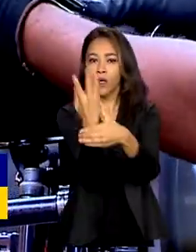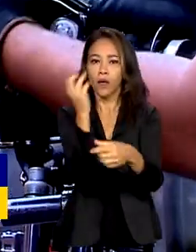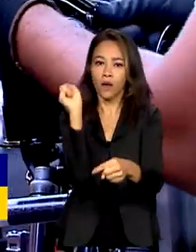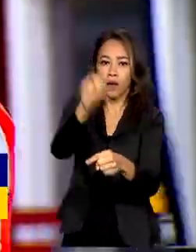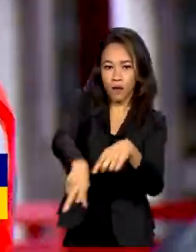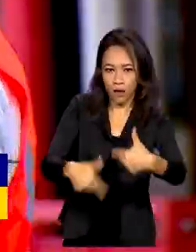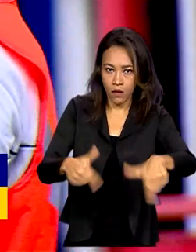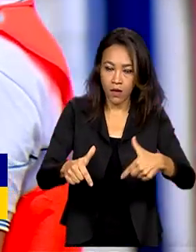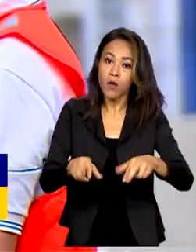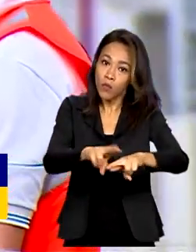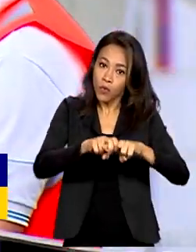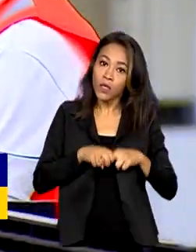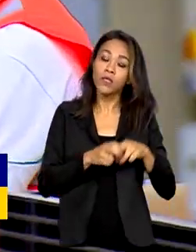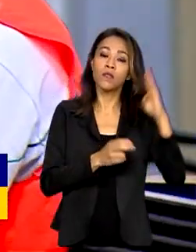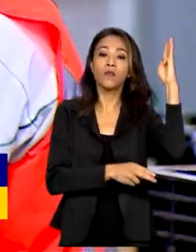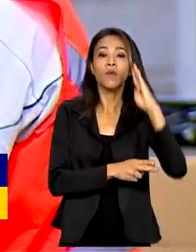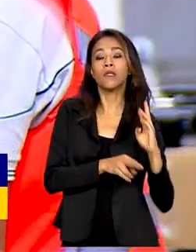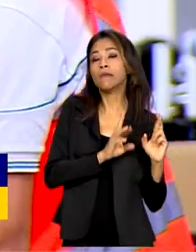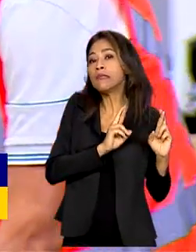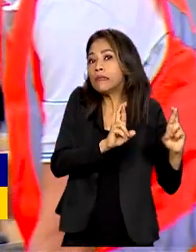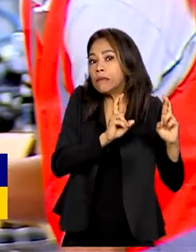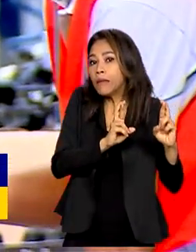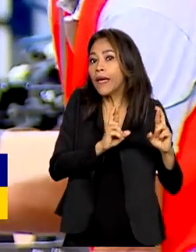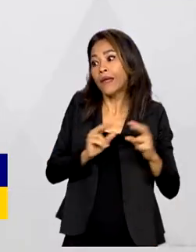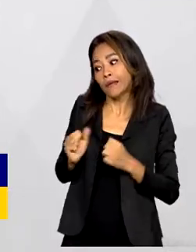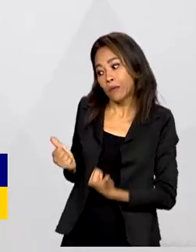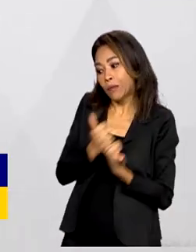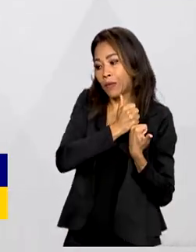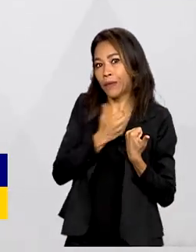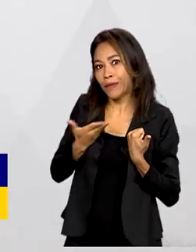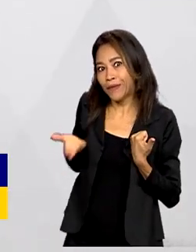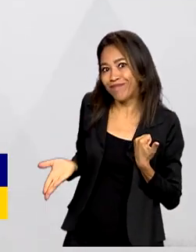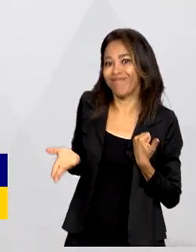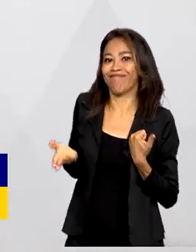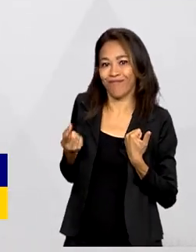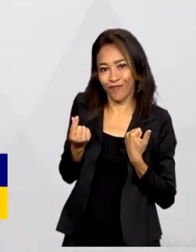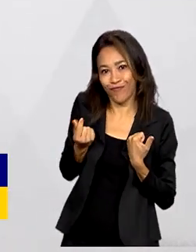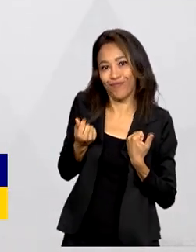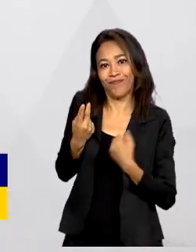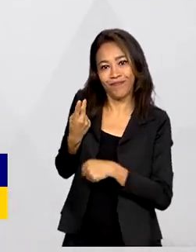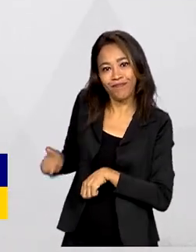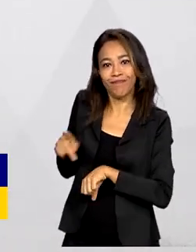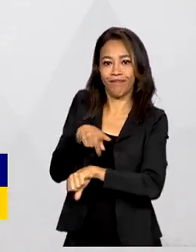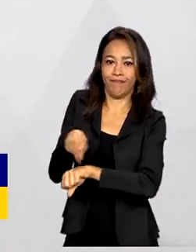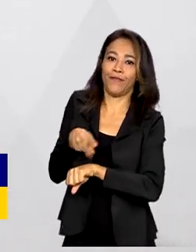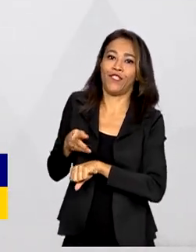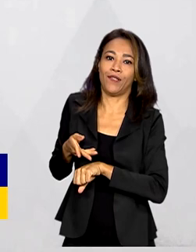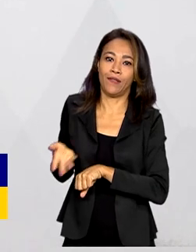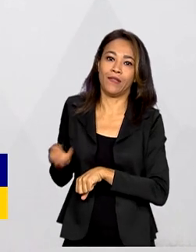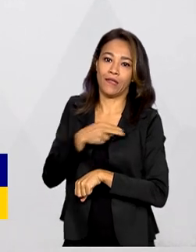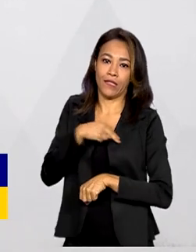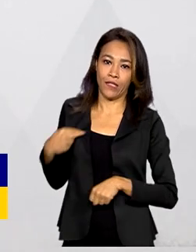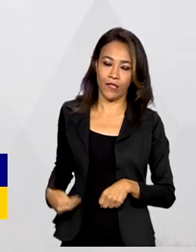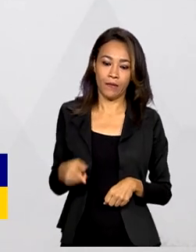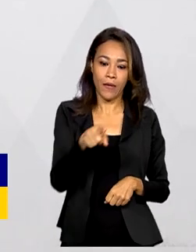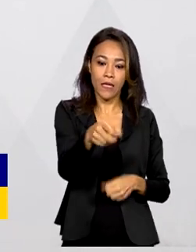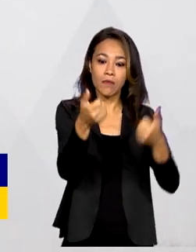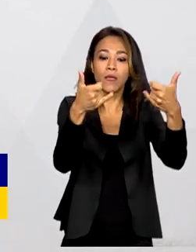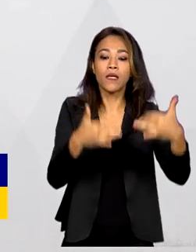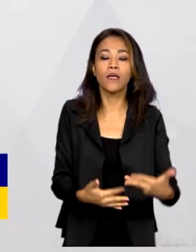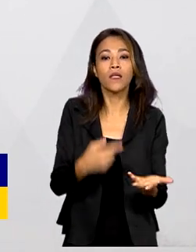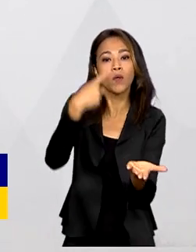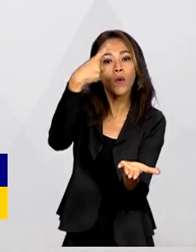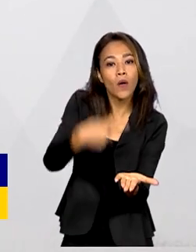isso, o Brasil espera contar com o apoio do capital chinês. Essa agenda inaugura um novo desafio para o Brasil, que é